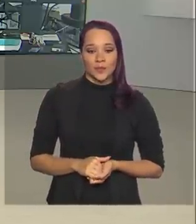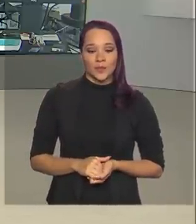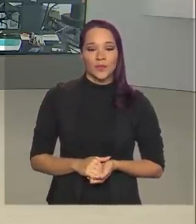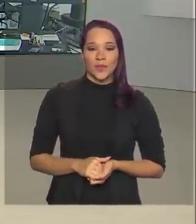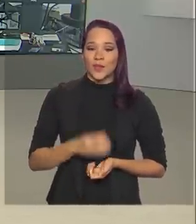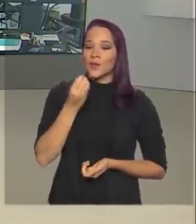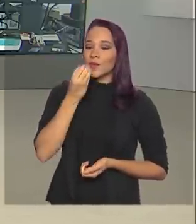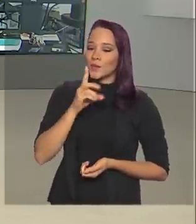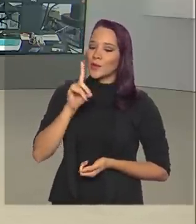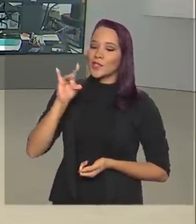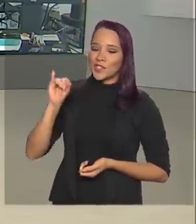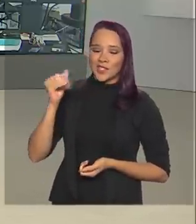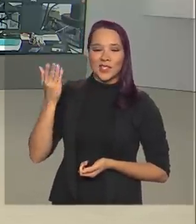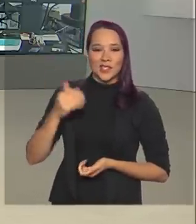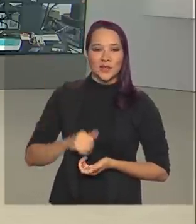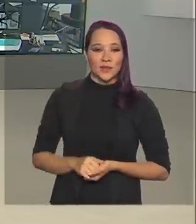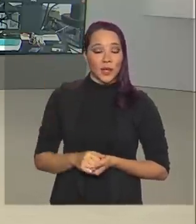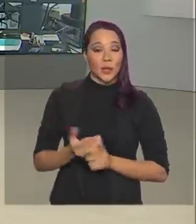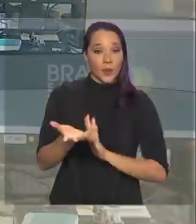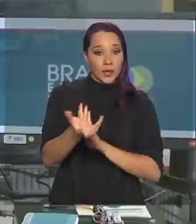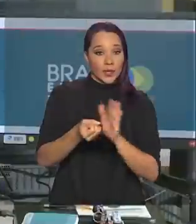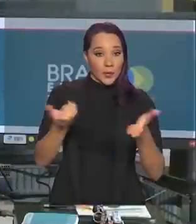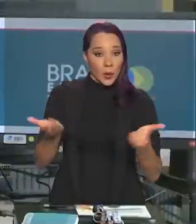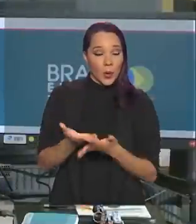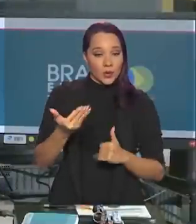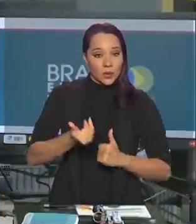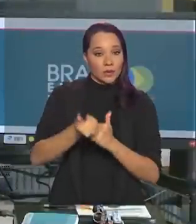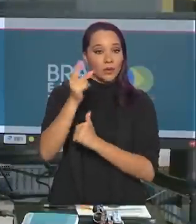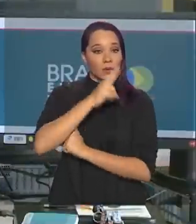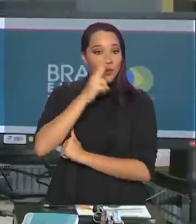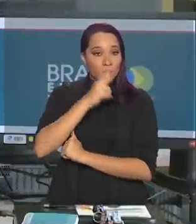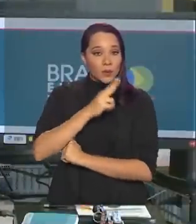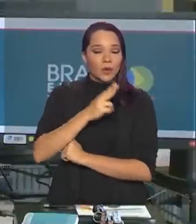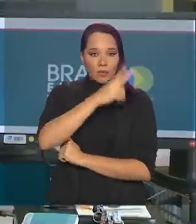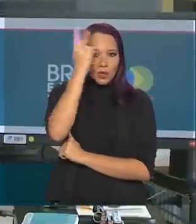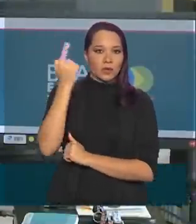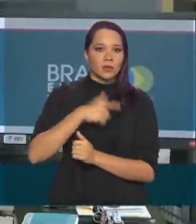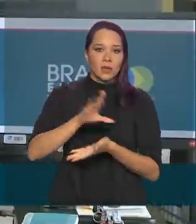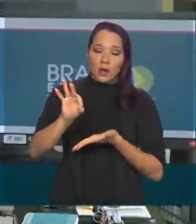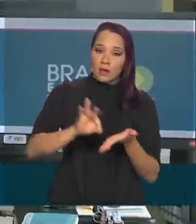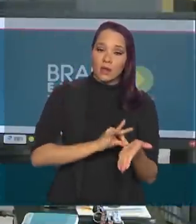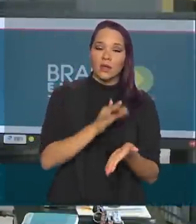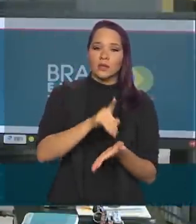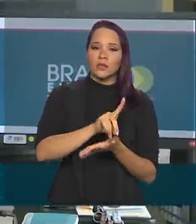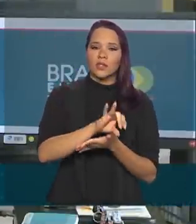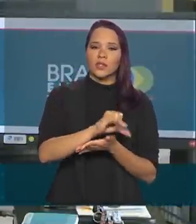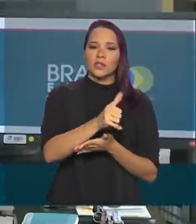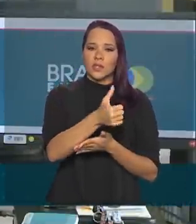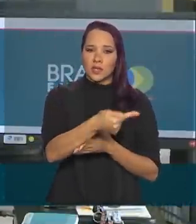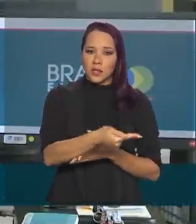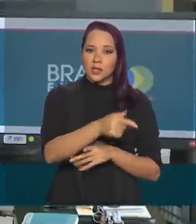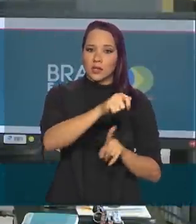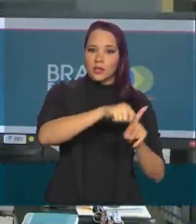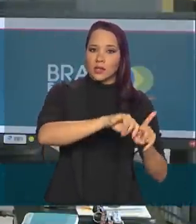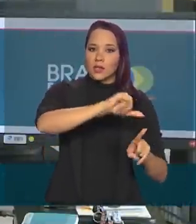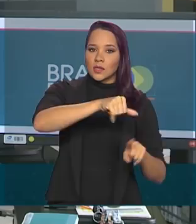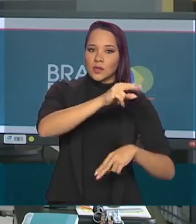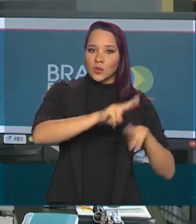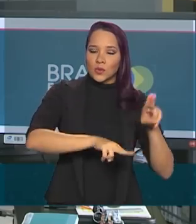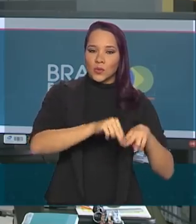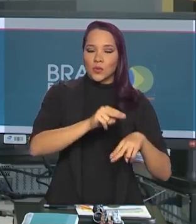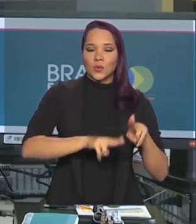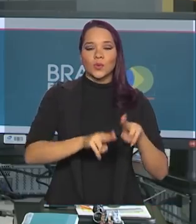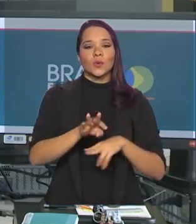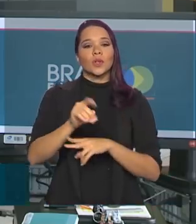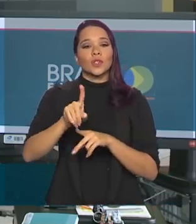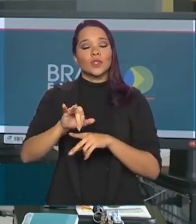Bom dia, Renata. Recebe a partir de hoje o auxílio emergencial quem fez o cadastro entre o dia 17 de junho e 2